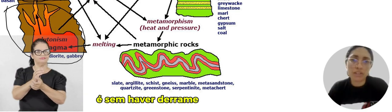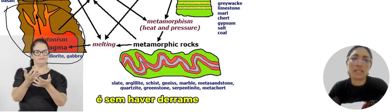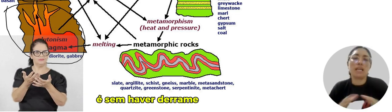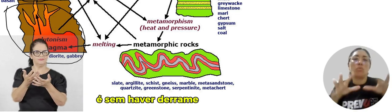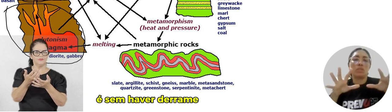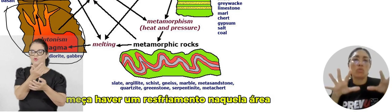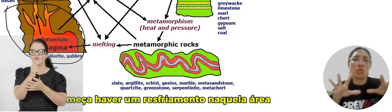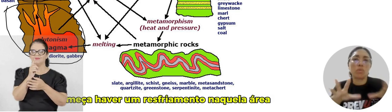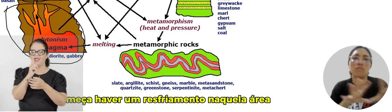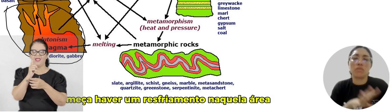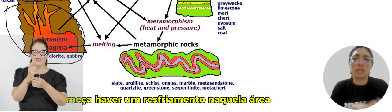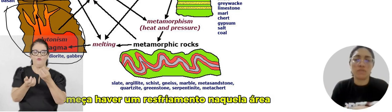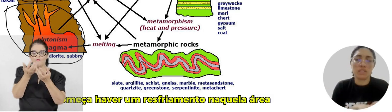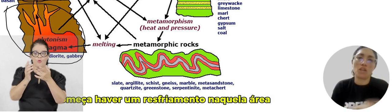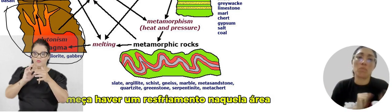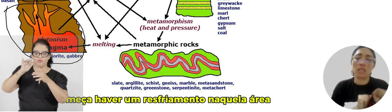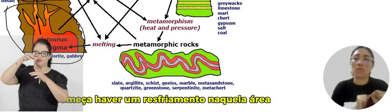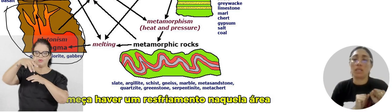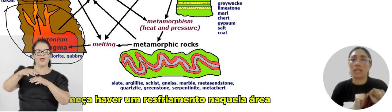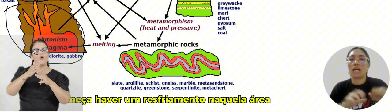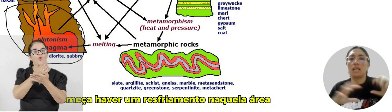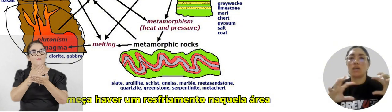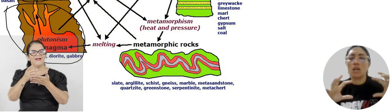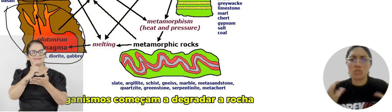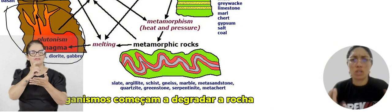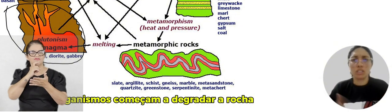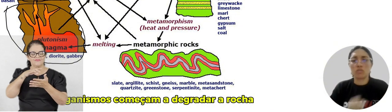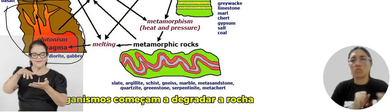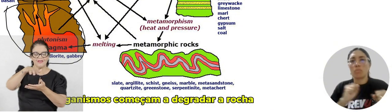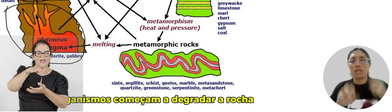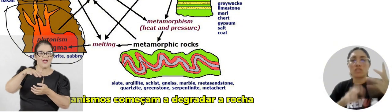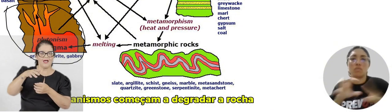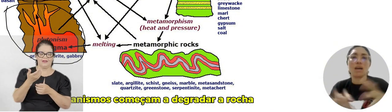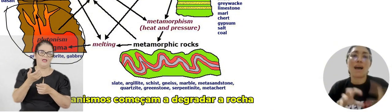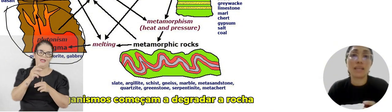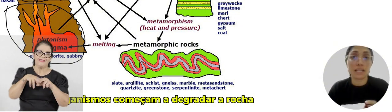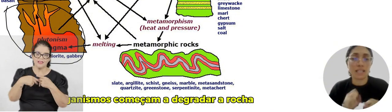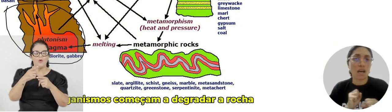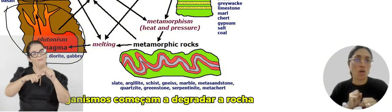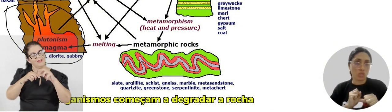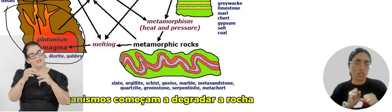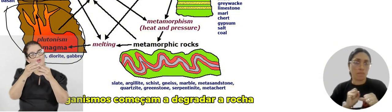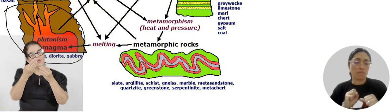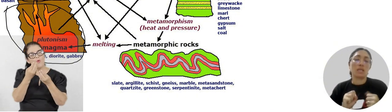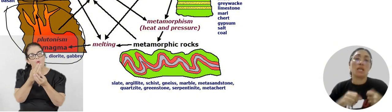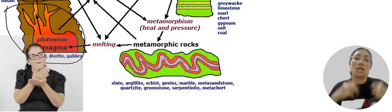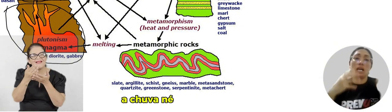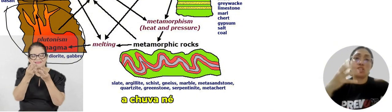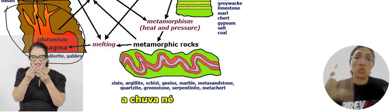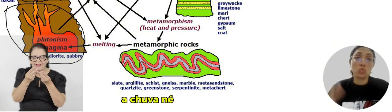haver derrame. Então, começa a haver um esfriamento naquela área. Os organismos começam a degradar a rocha.